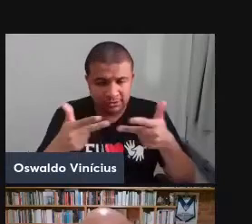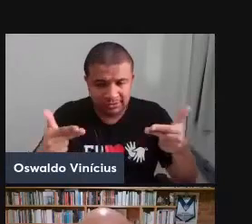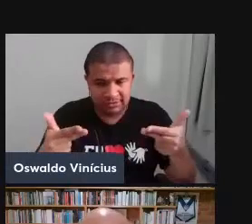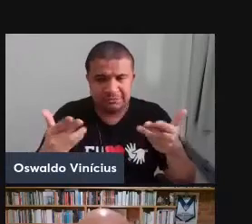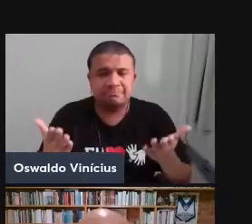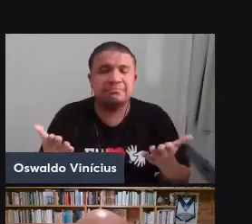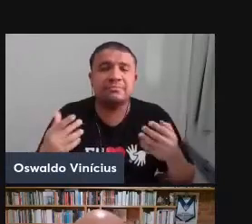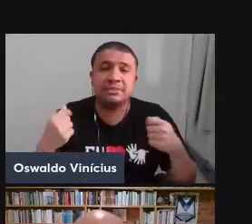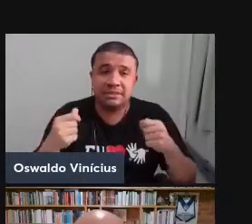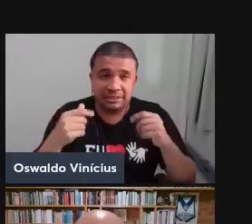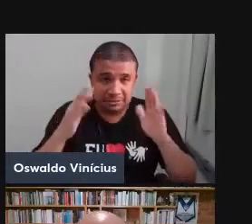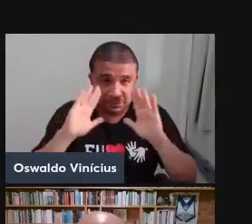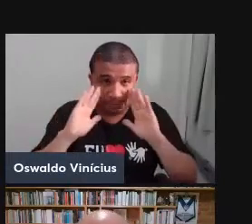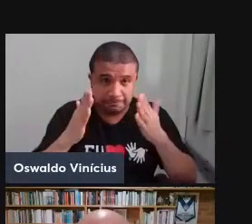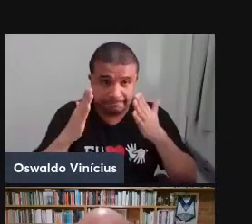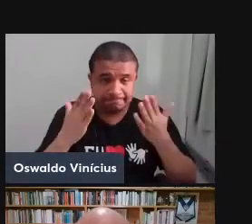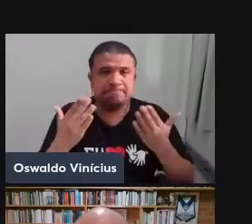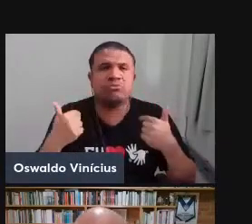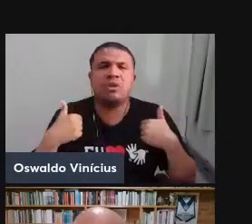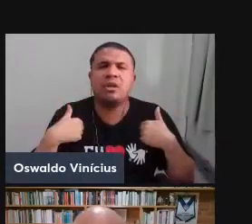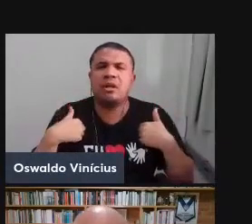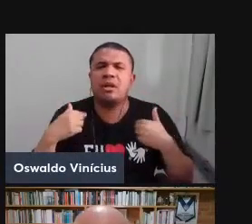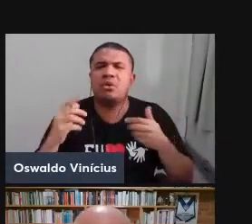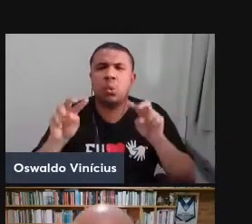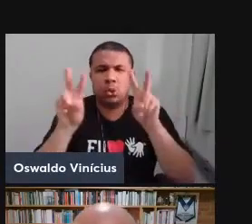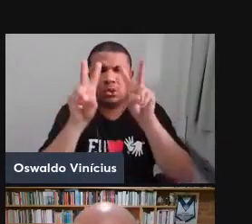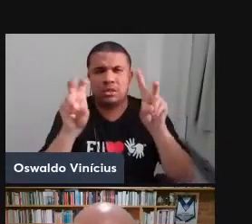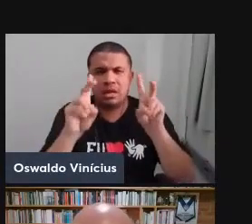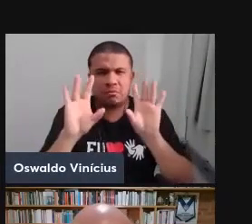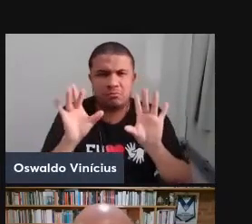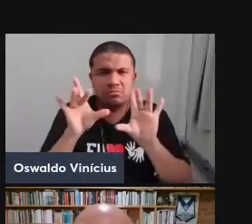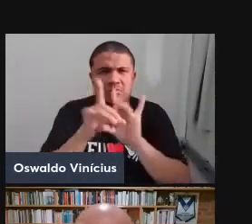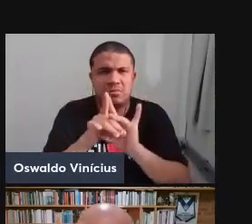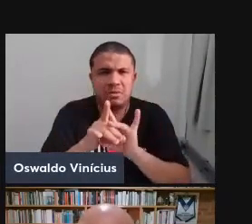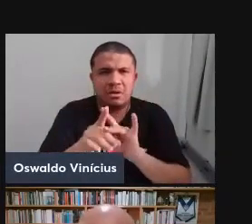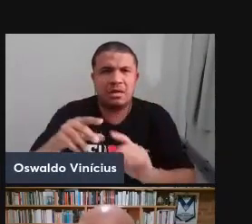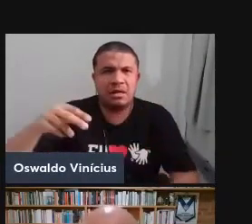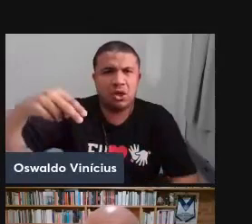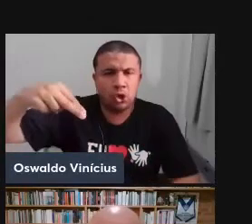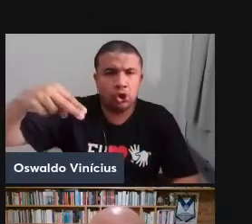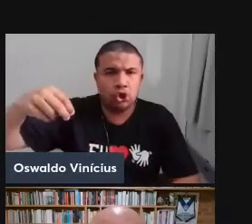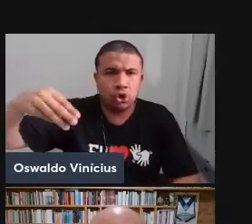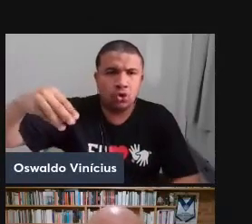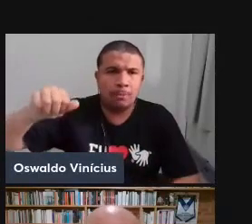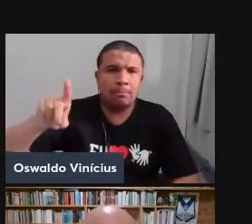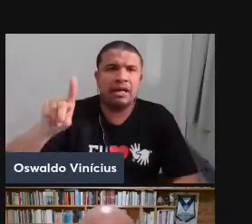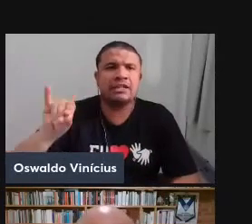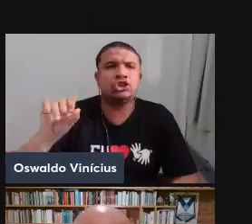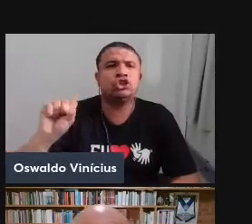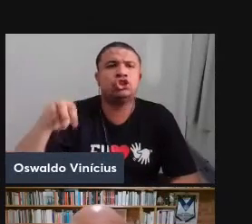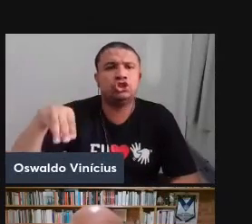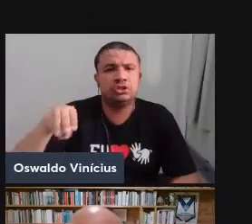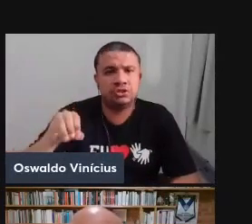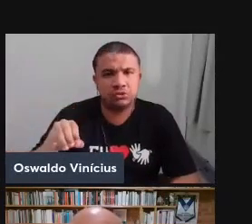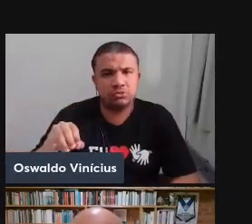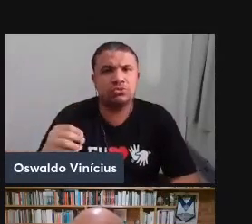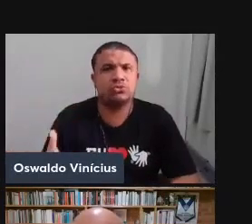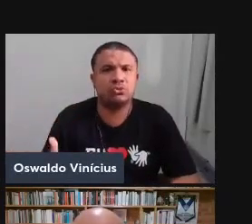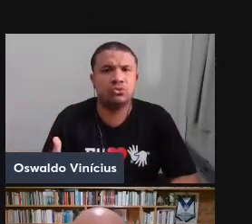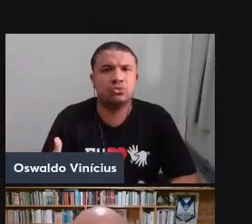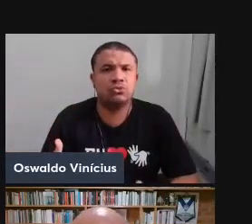faria muito sentido. Então, vou retomar o tema do nomadismo e do sedentarismo, especialmente do nomadismo,